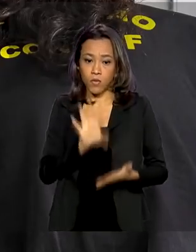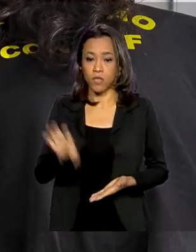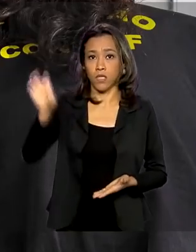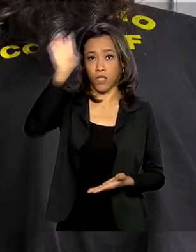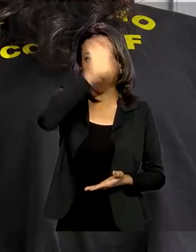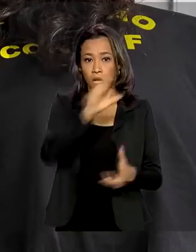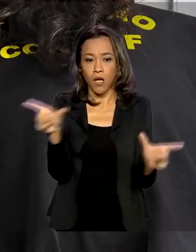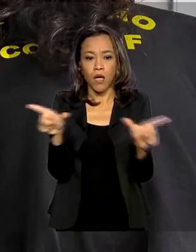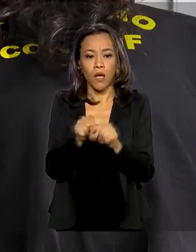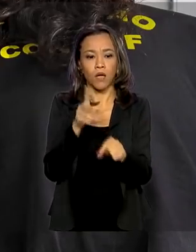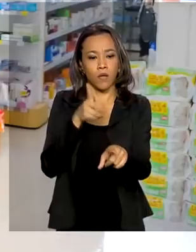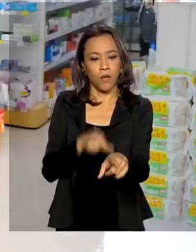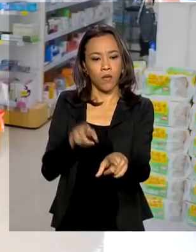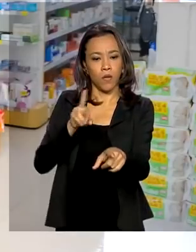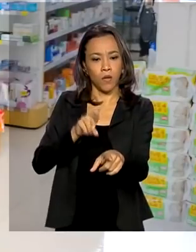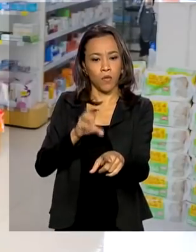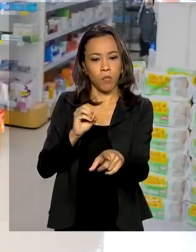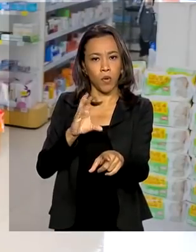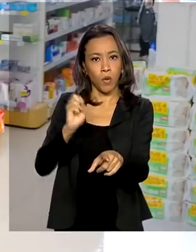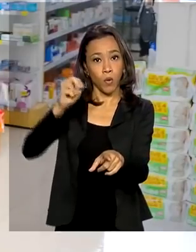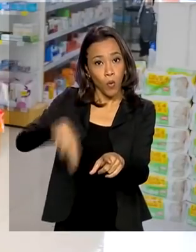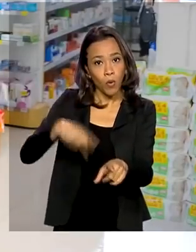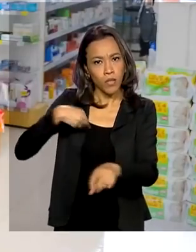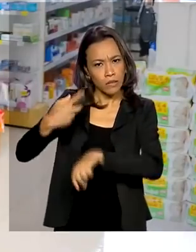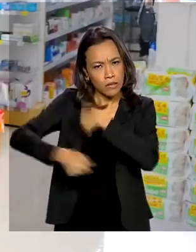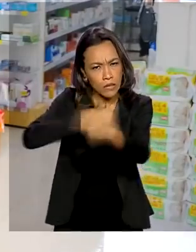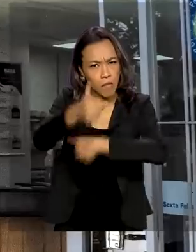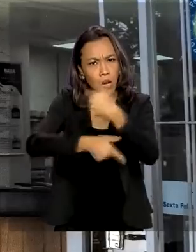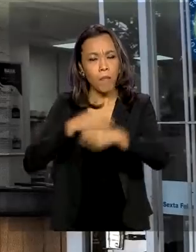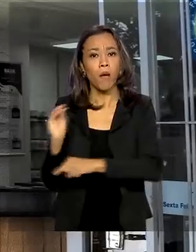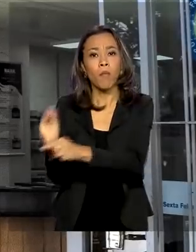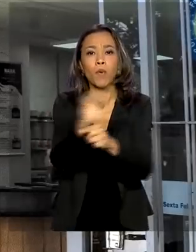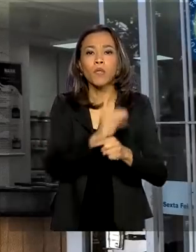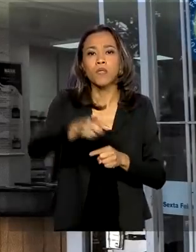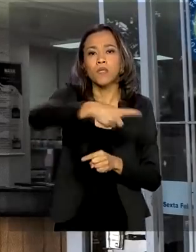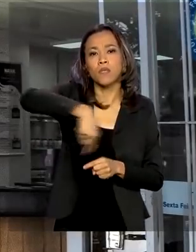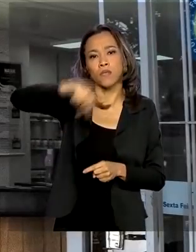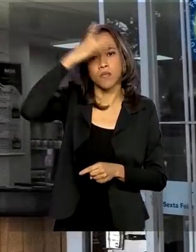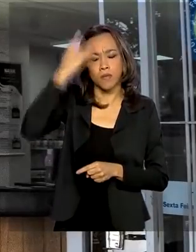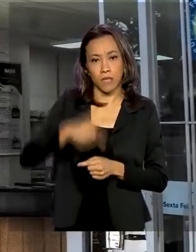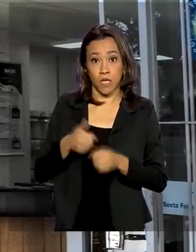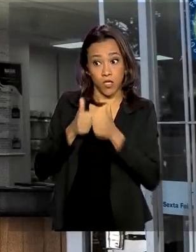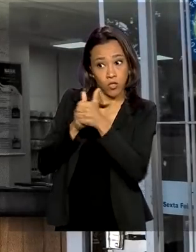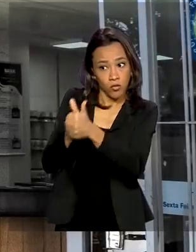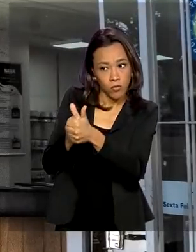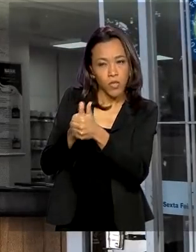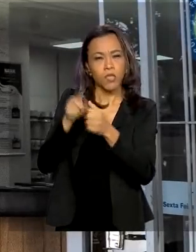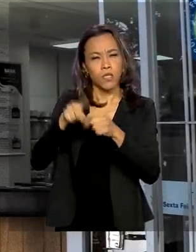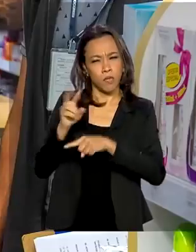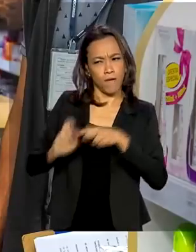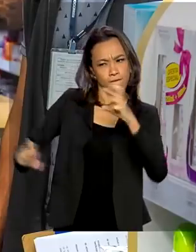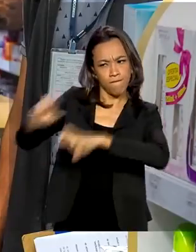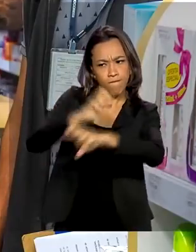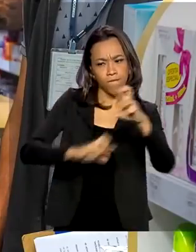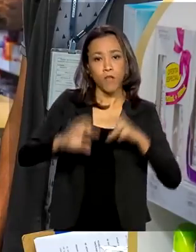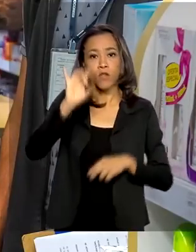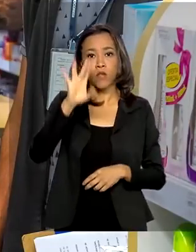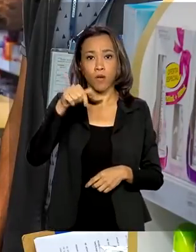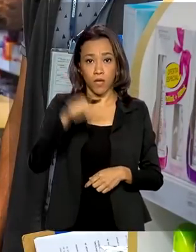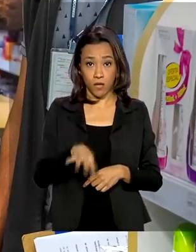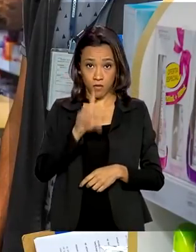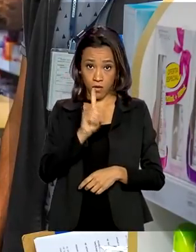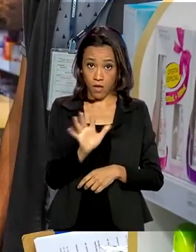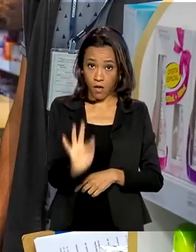atuado com rigor para proteger os consumidores, fazendo campanhas e fiscalizações. Só no Distrito Federal,